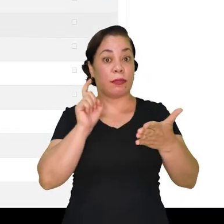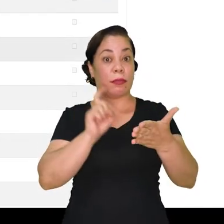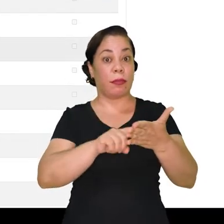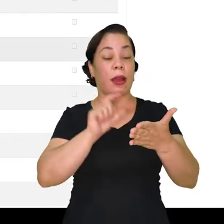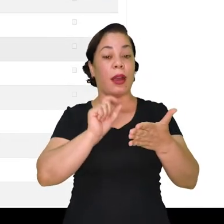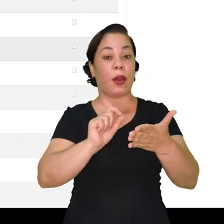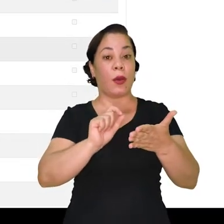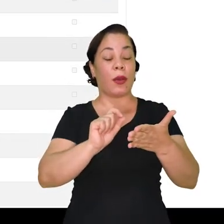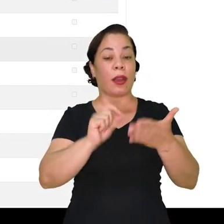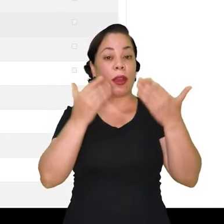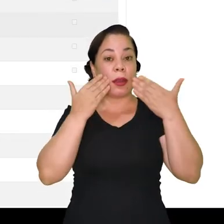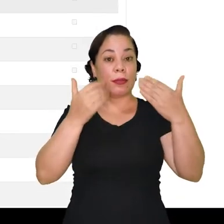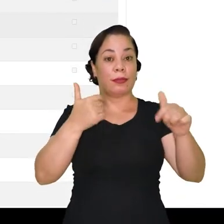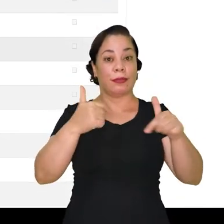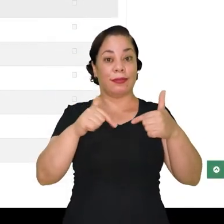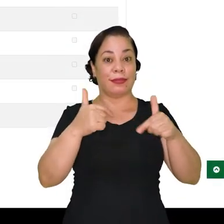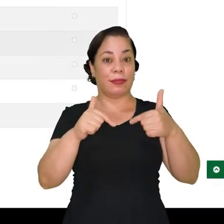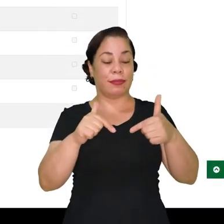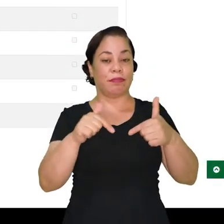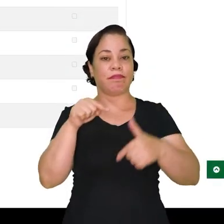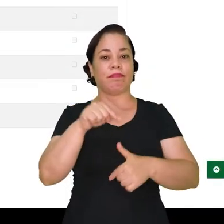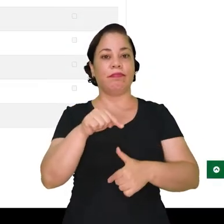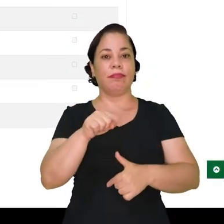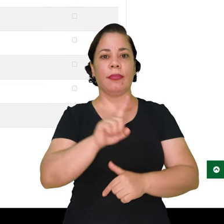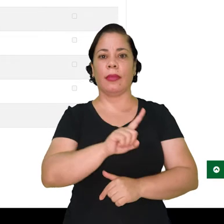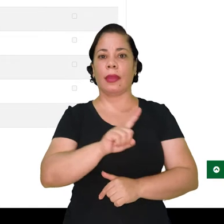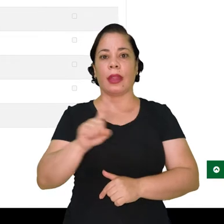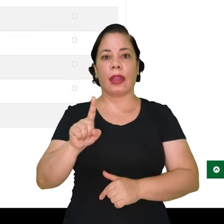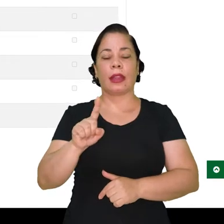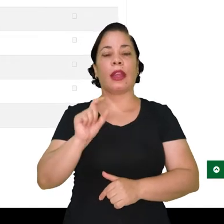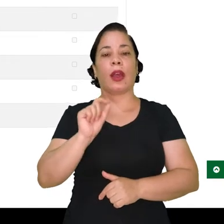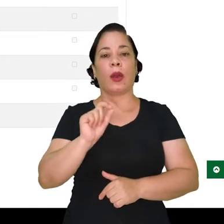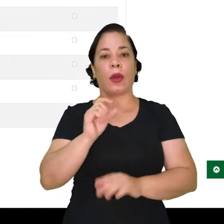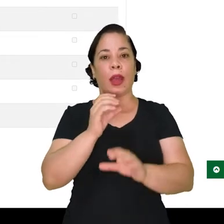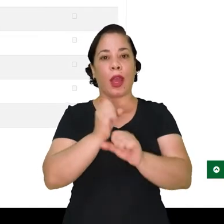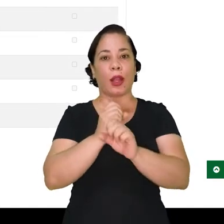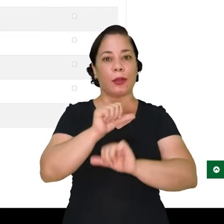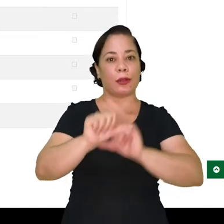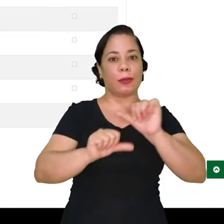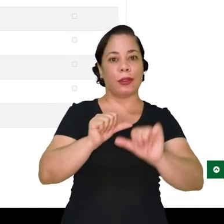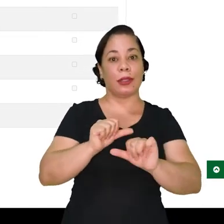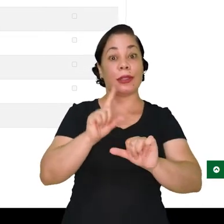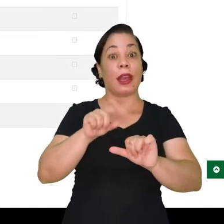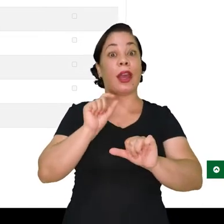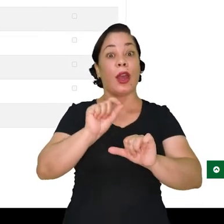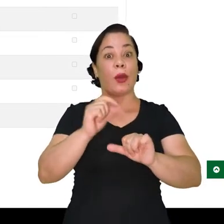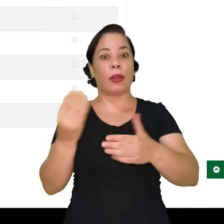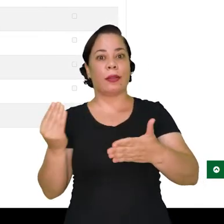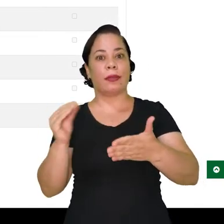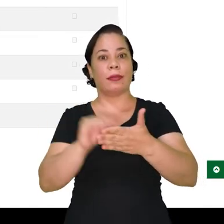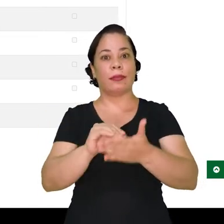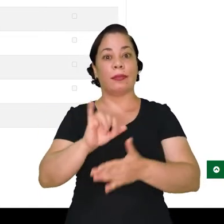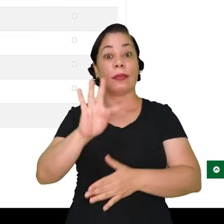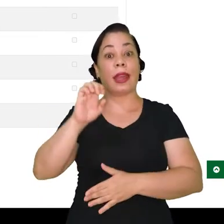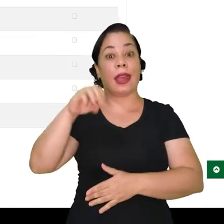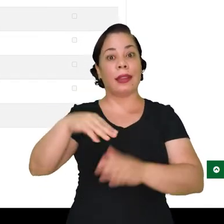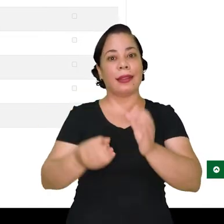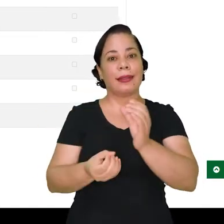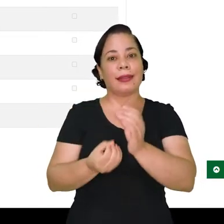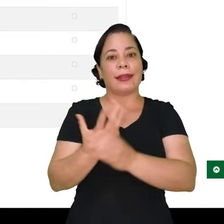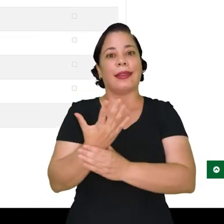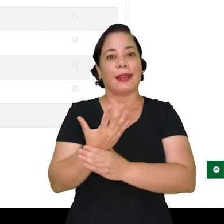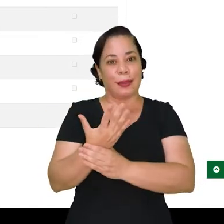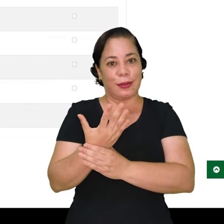aqui nessa apresentação de trabalho. Nesse caso aqui, não se trata de sobreposição. E sim, de um item de notas que foi